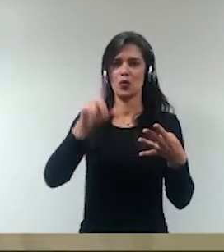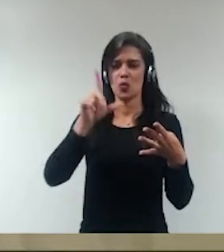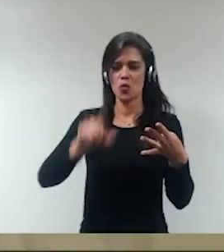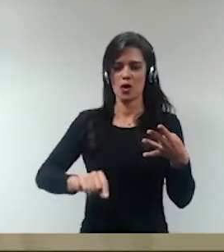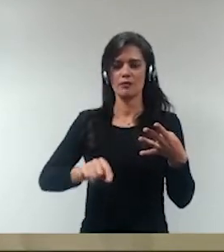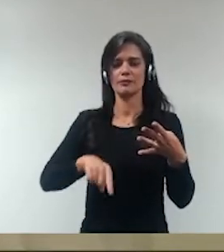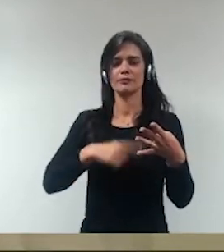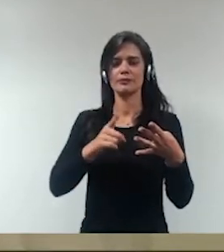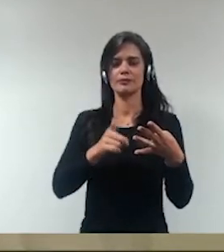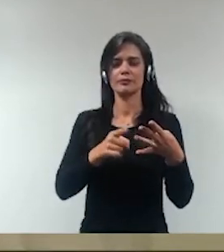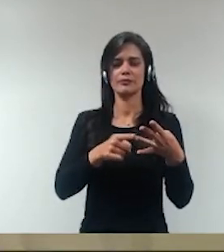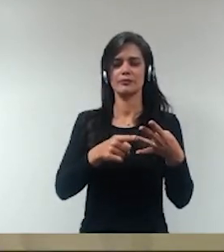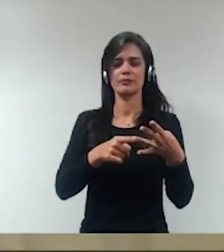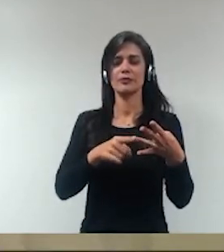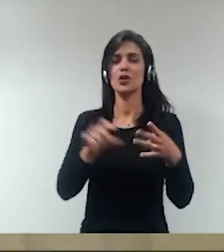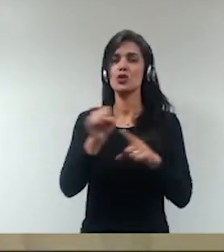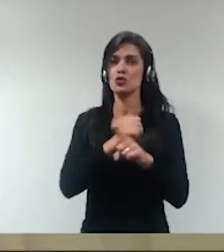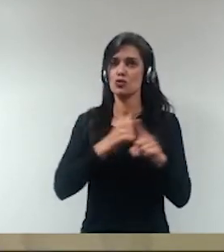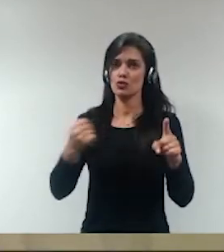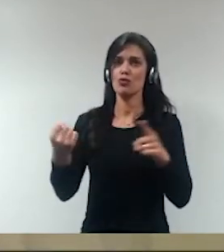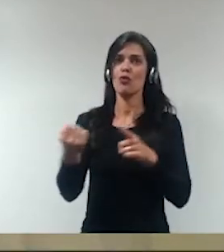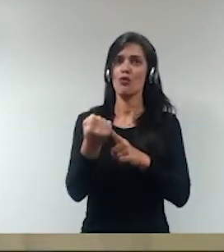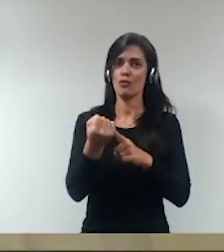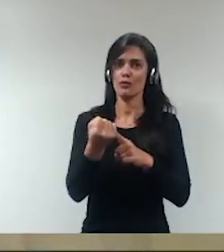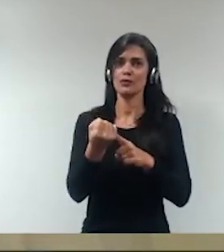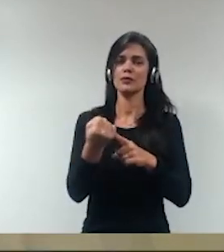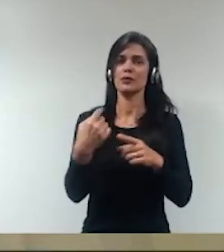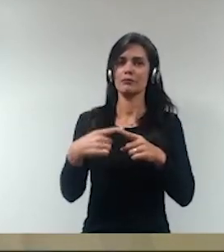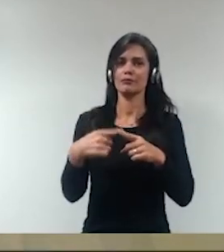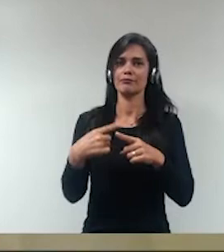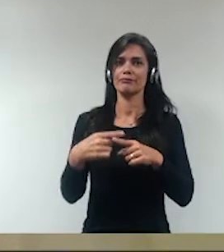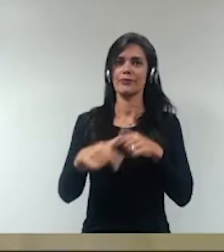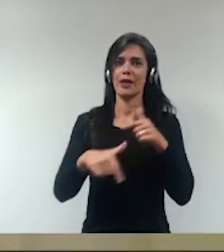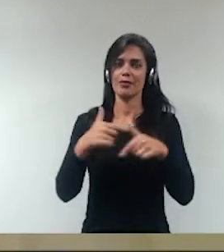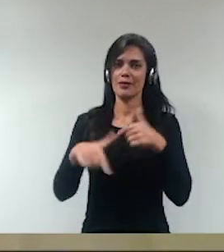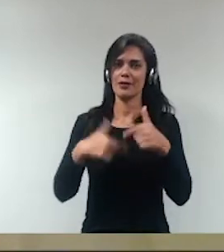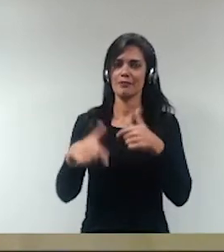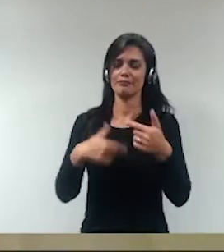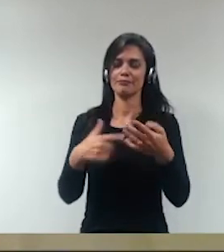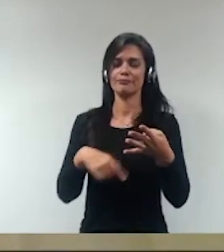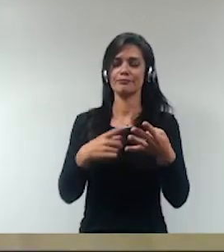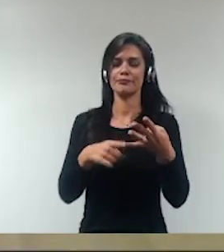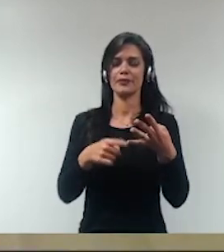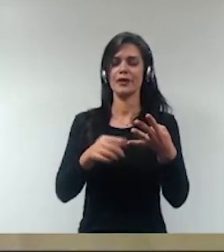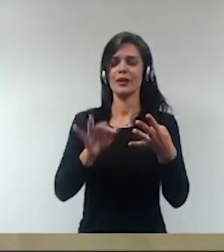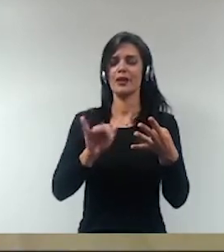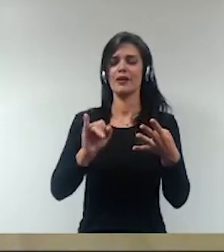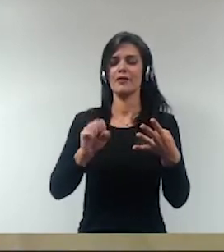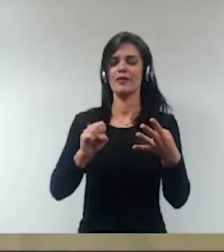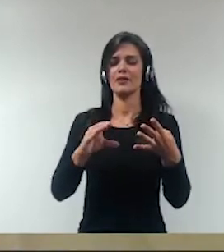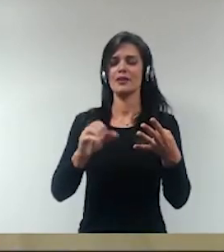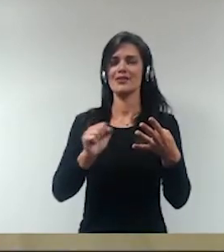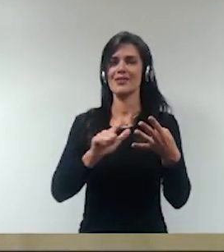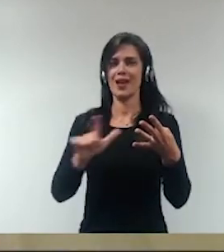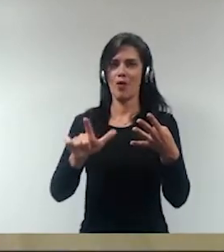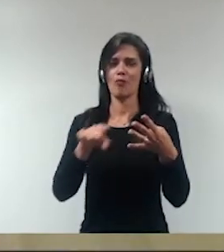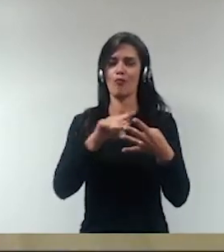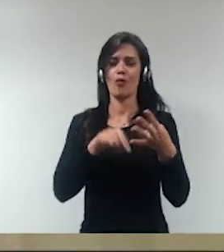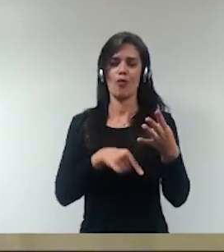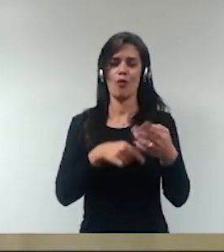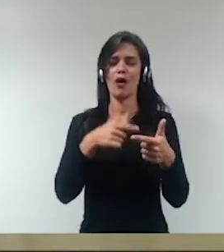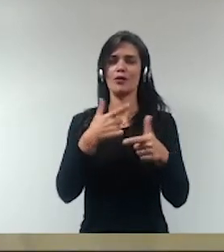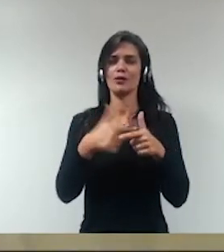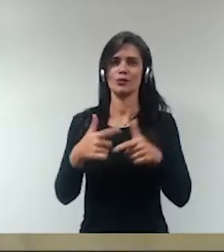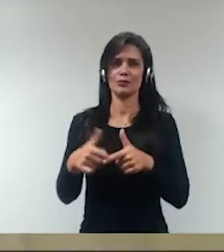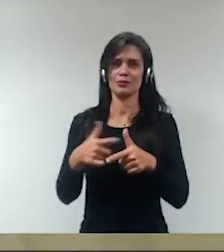está incluído, uma crise social, que é de mão de obra em trabalho informal, e uma crise fiscal, que é essa pressão sobre o